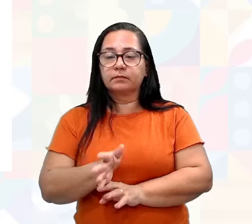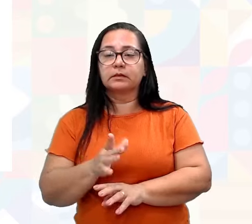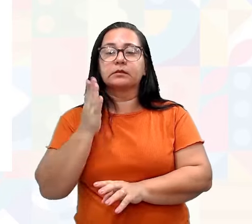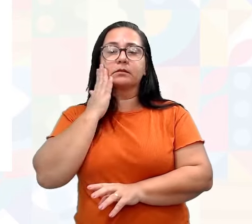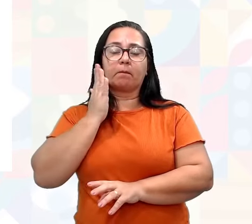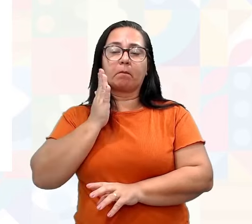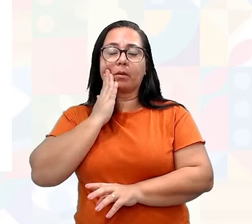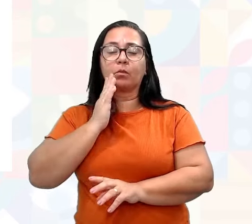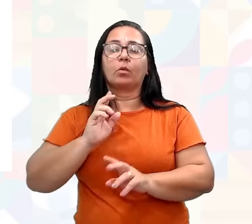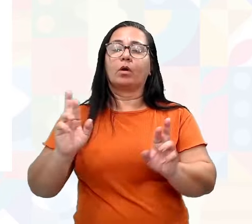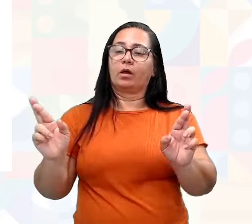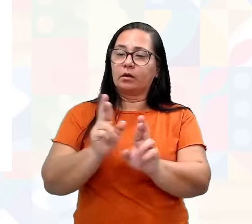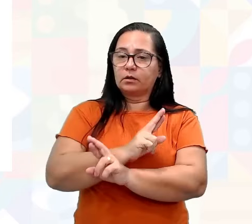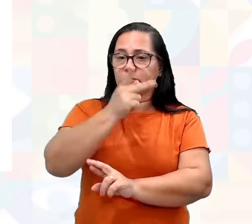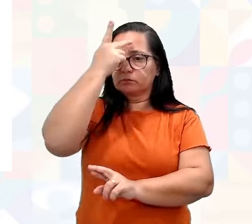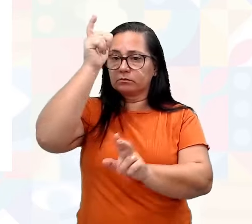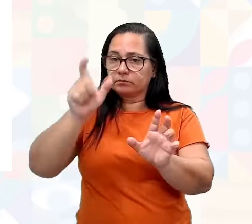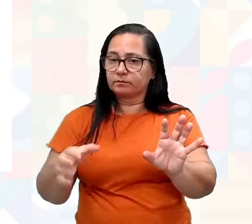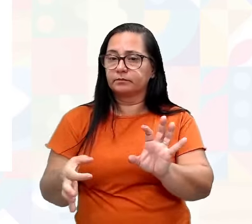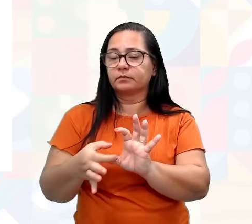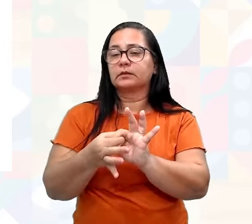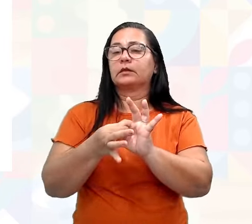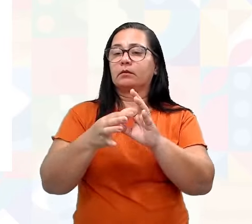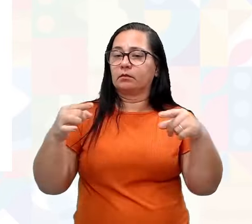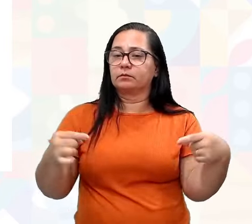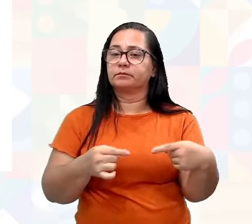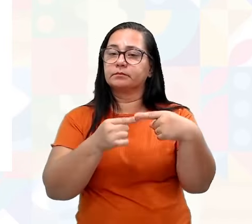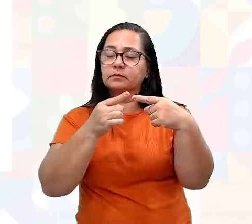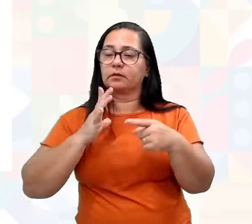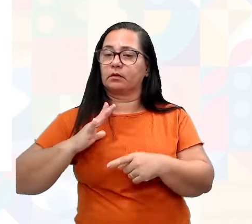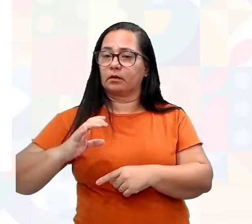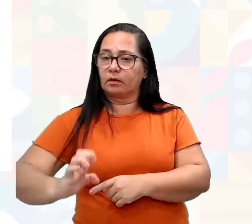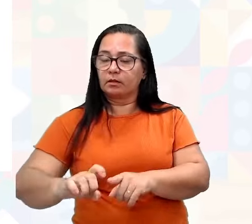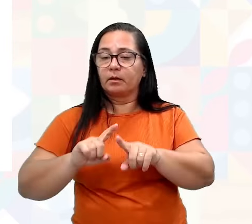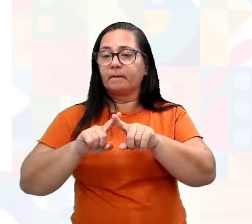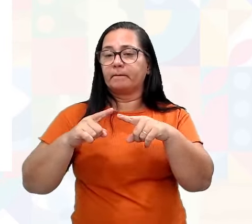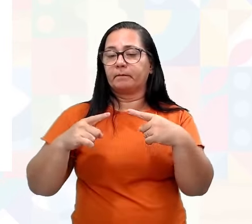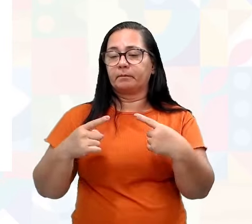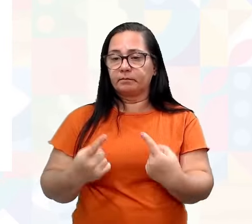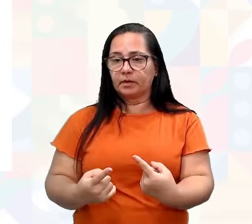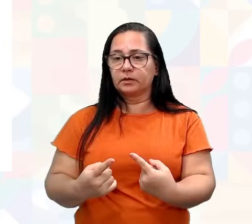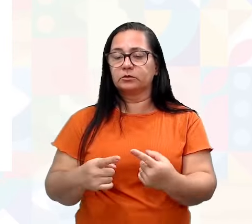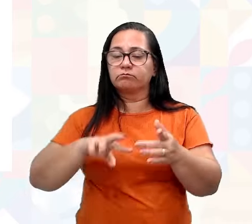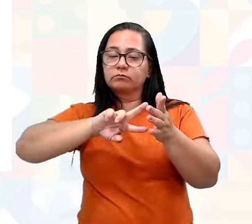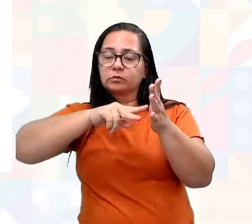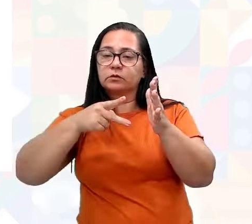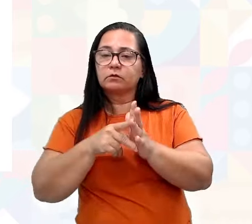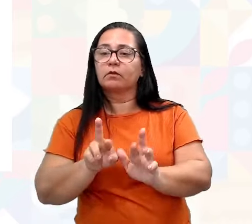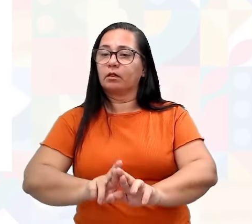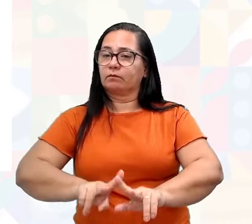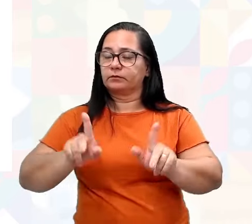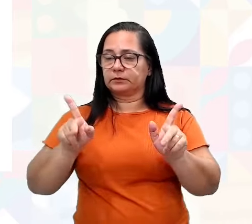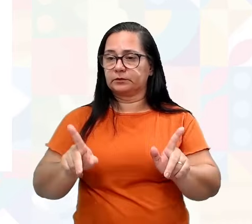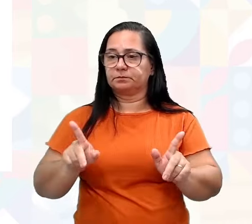Sabemos que a relação interpessoal está ligada à ética, porém com definições distintas.